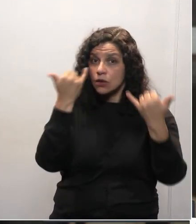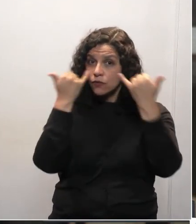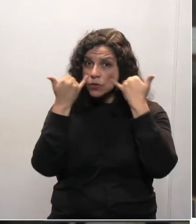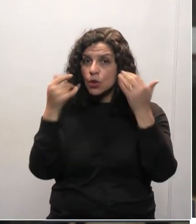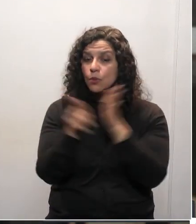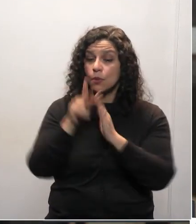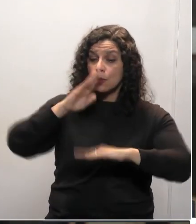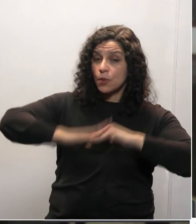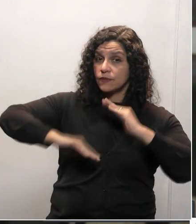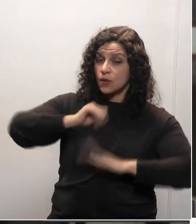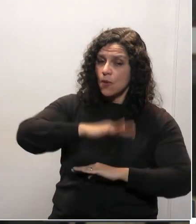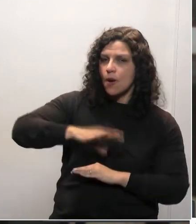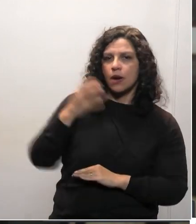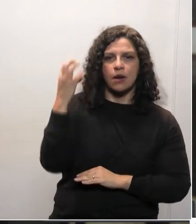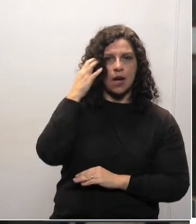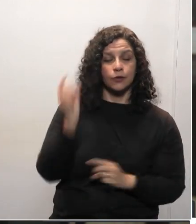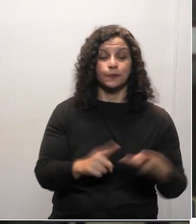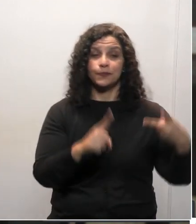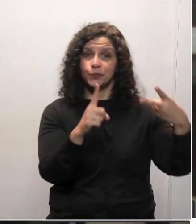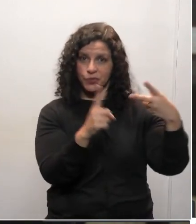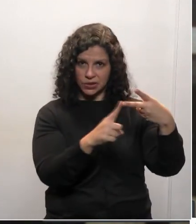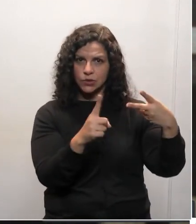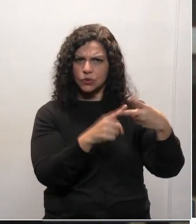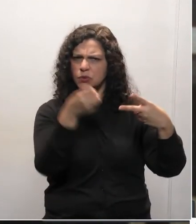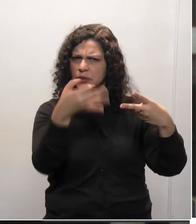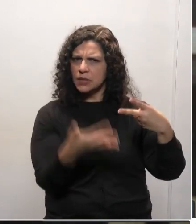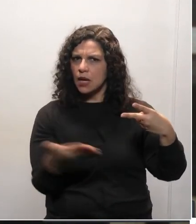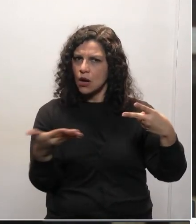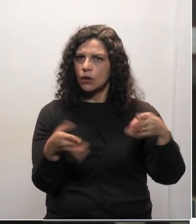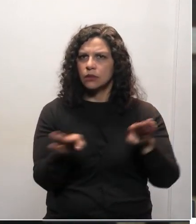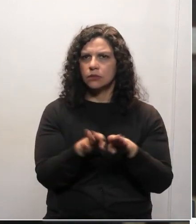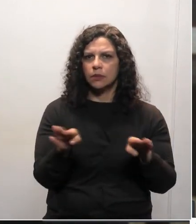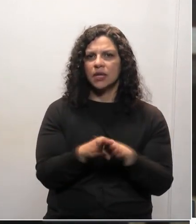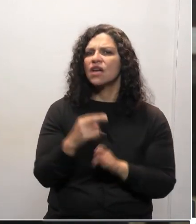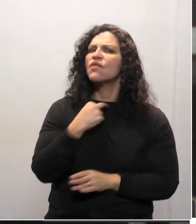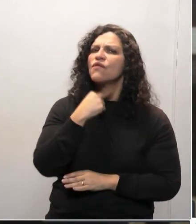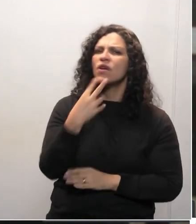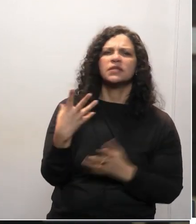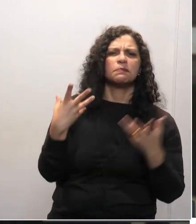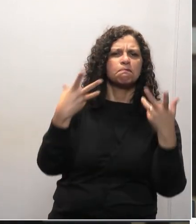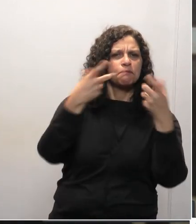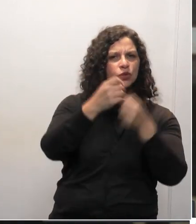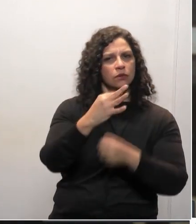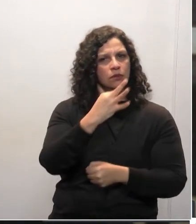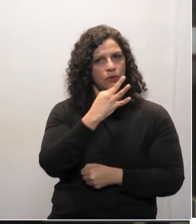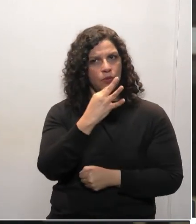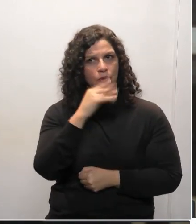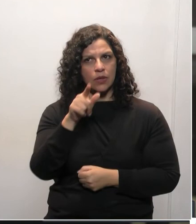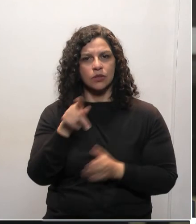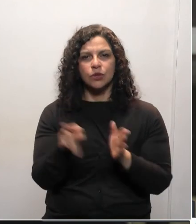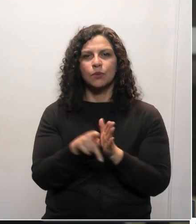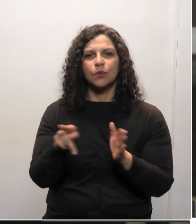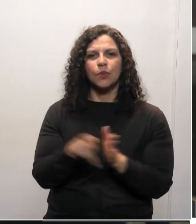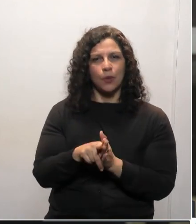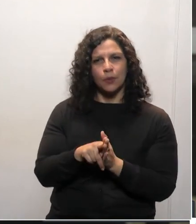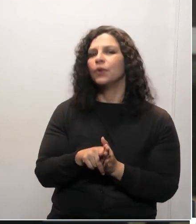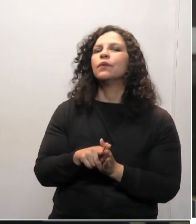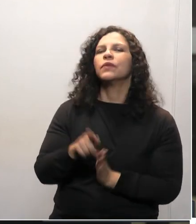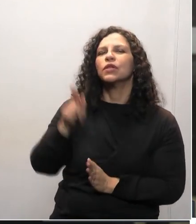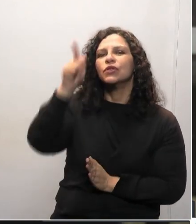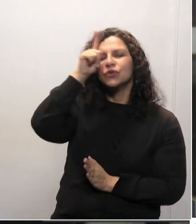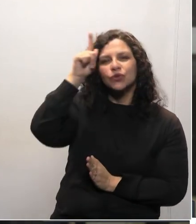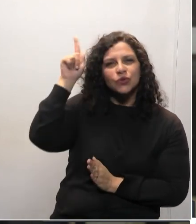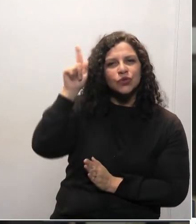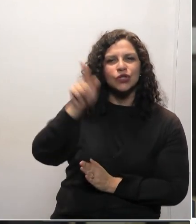radialista. O outro radialista que eu quero destacar é uma das vozes mais bonitas que eu conheço, é o Gilberto Ribeiro.